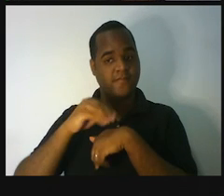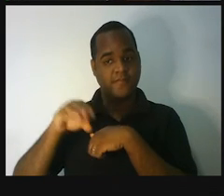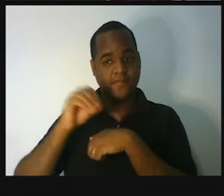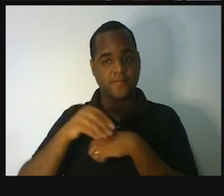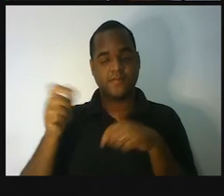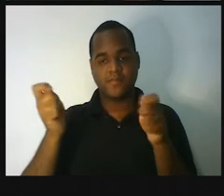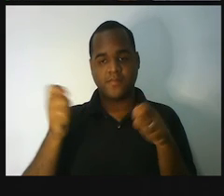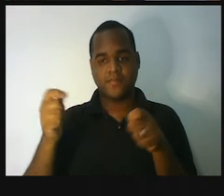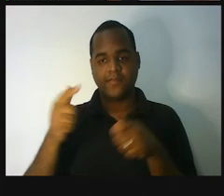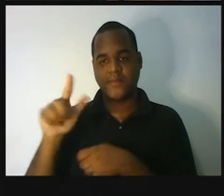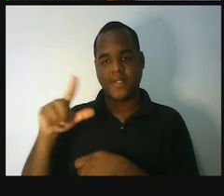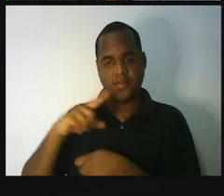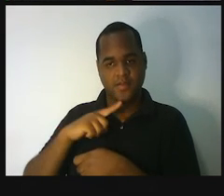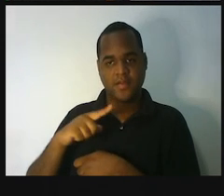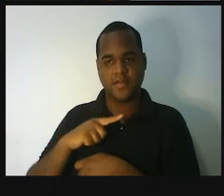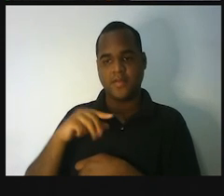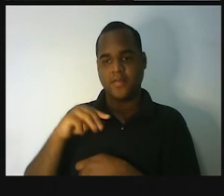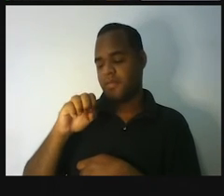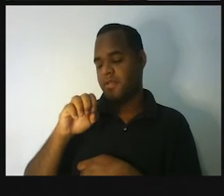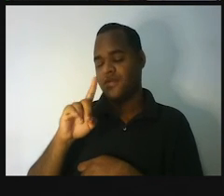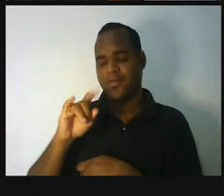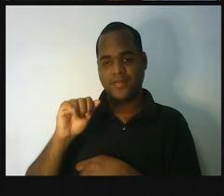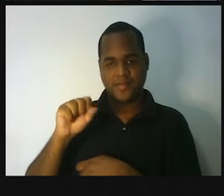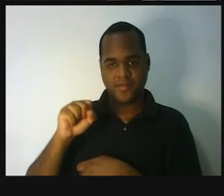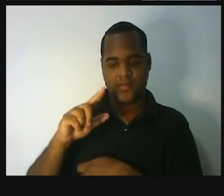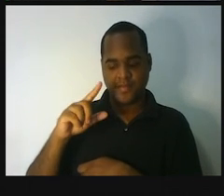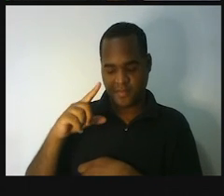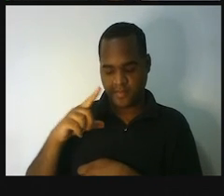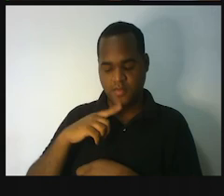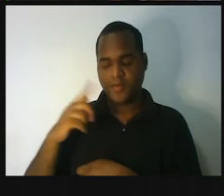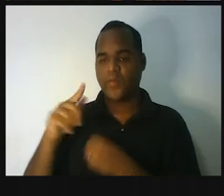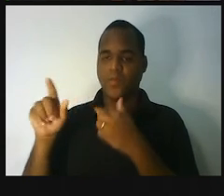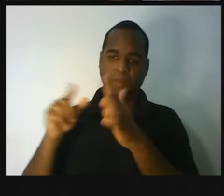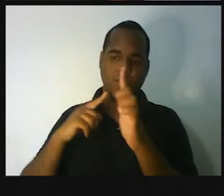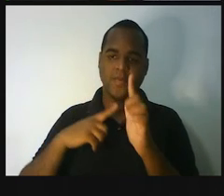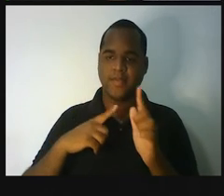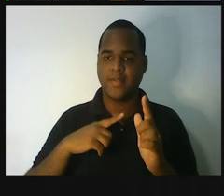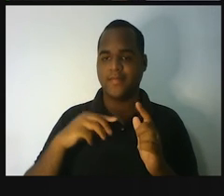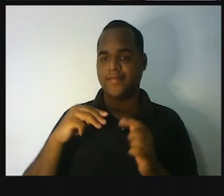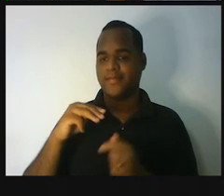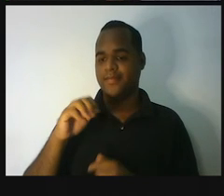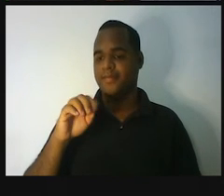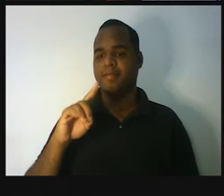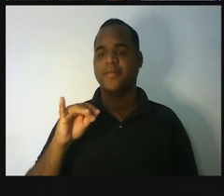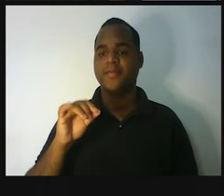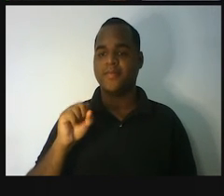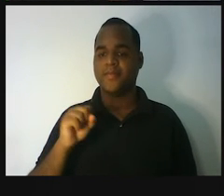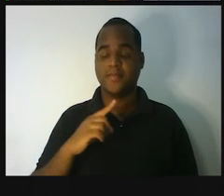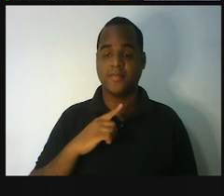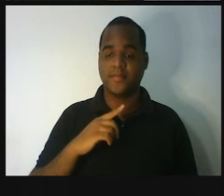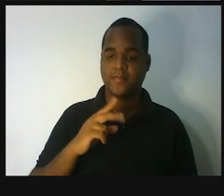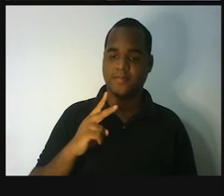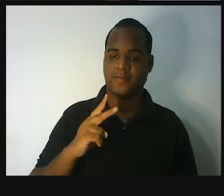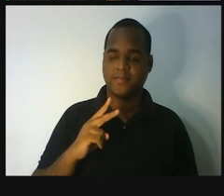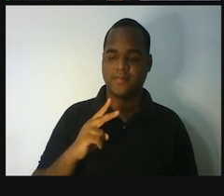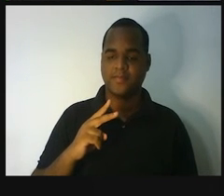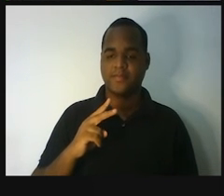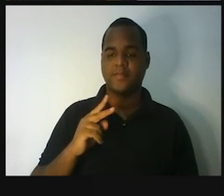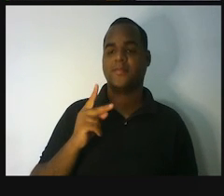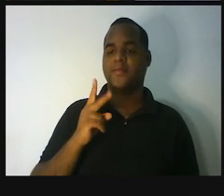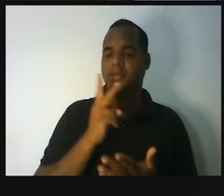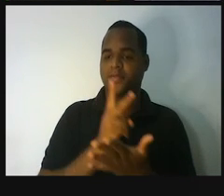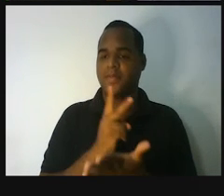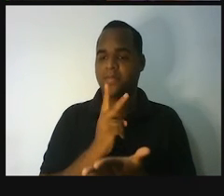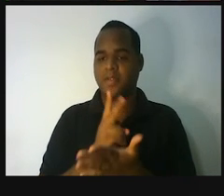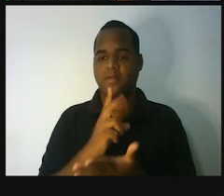unidade de medida para outra unidade de medida. Se a gente pegar aquele esquininha ali, olha ele, se vai para a